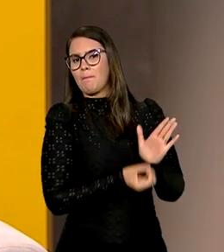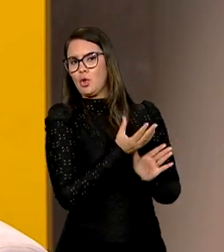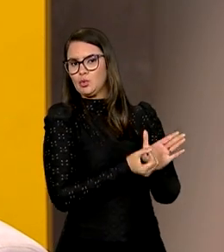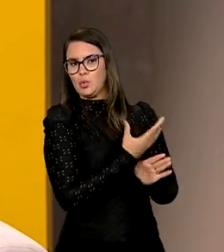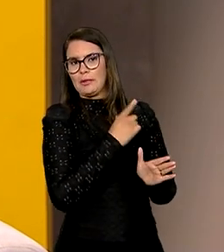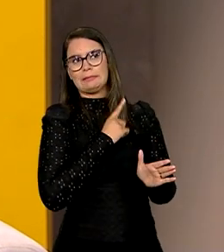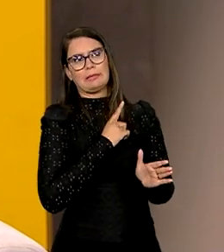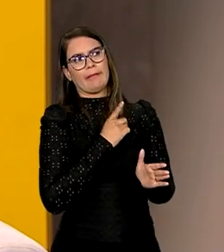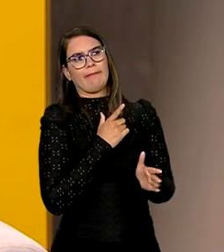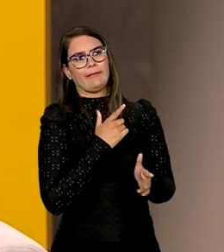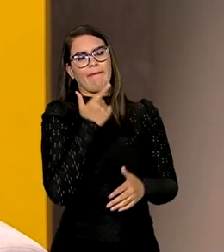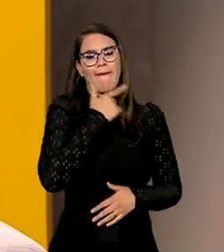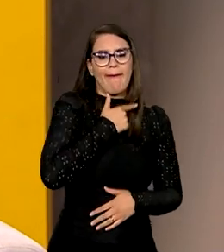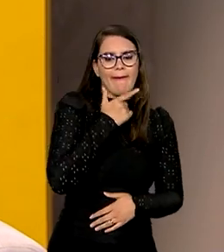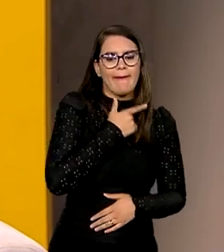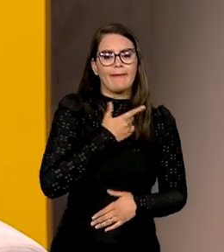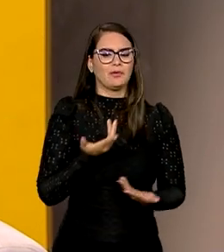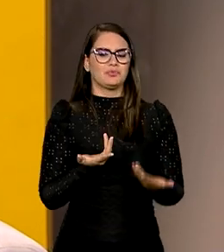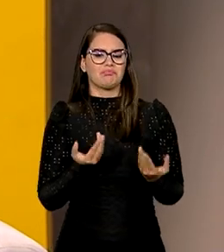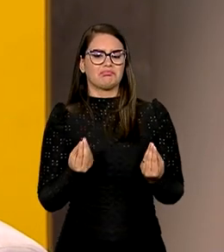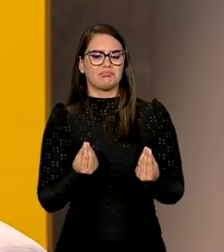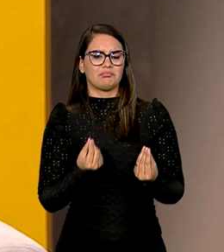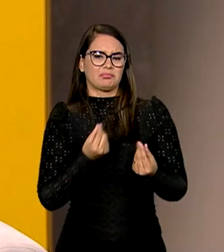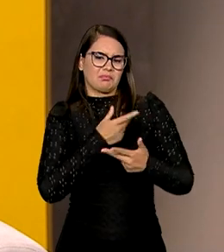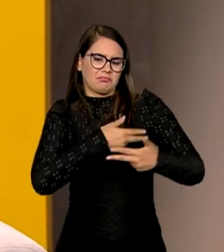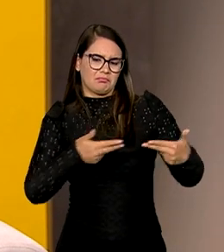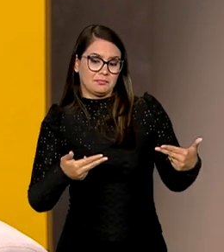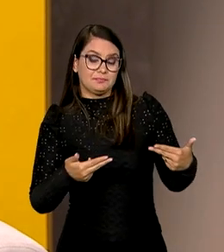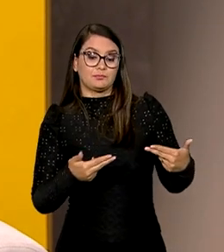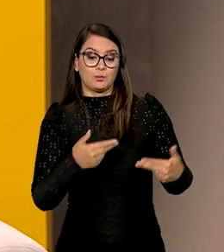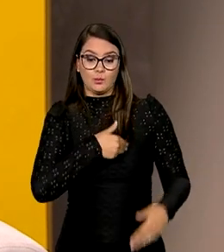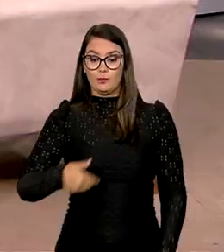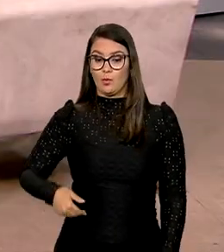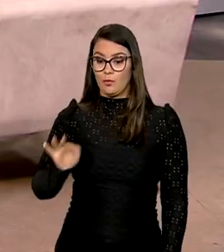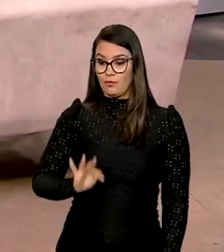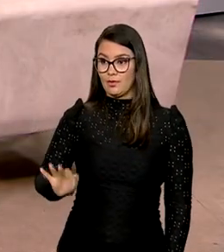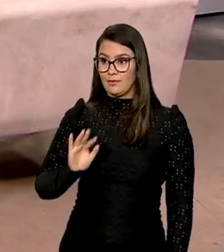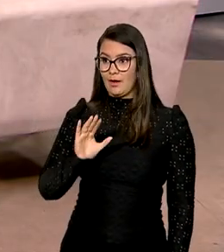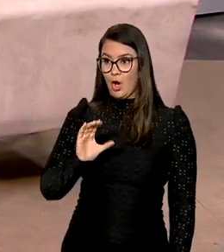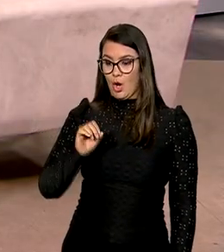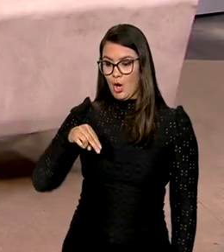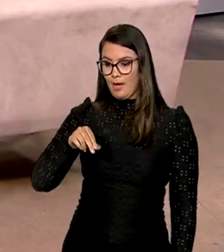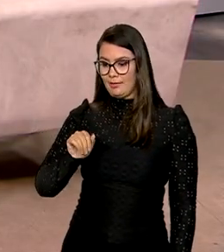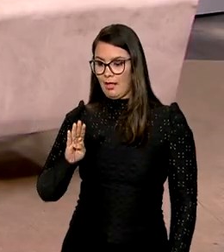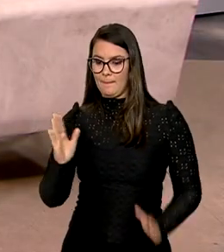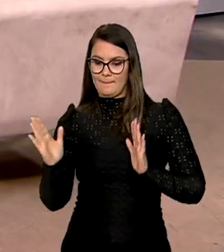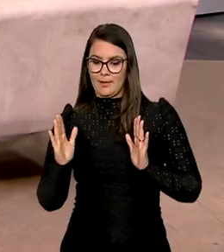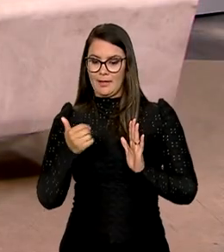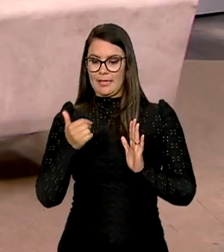produza queijo, que produza laticínios. E o governo federal, através da Conab, a cada 15 dias,